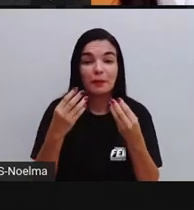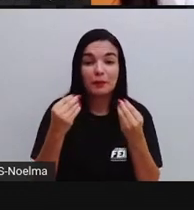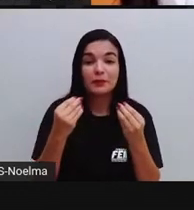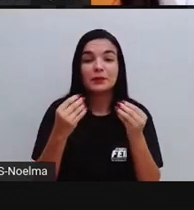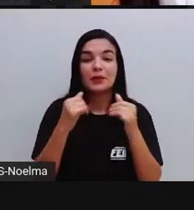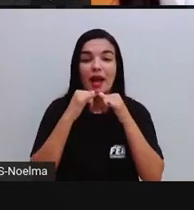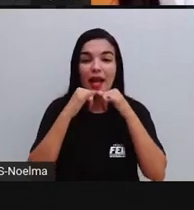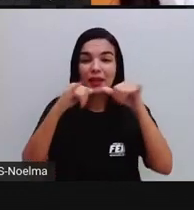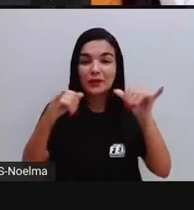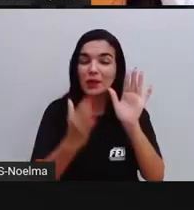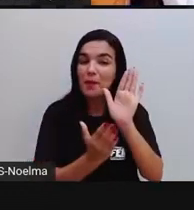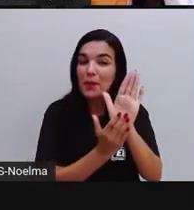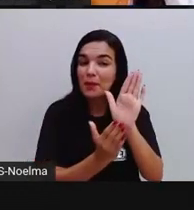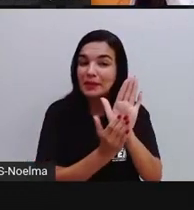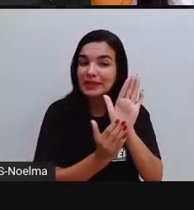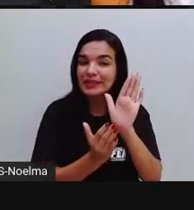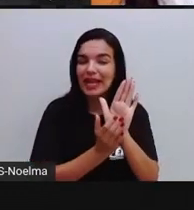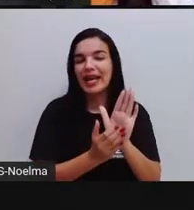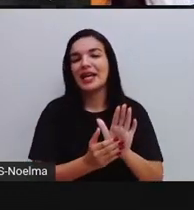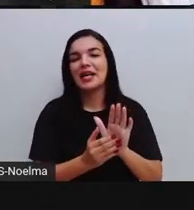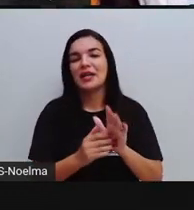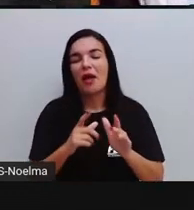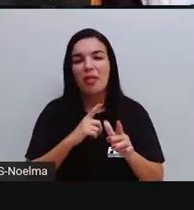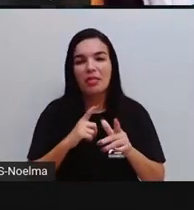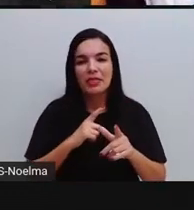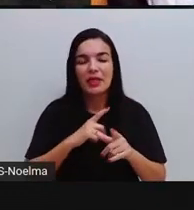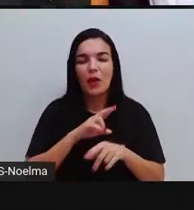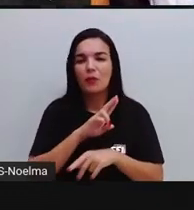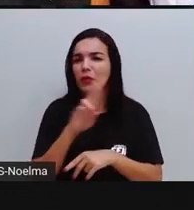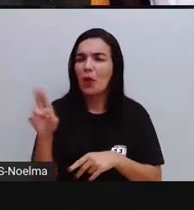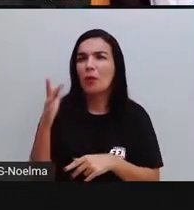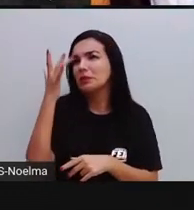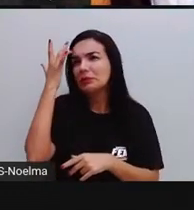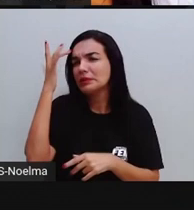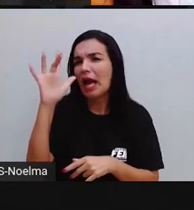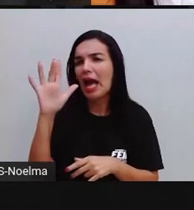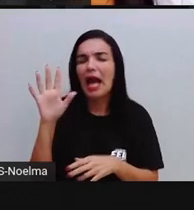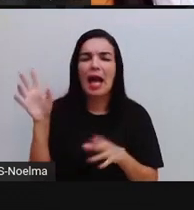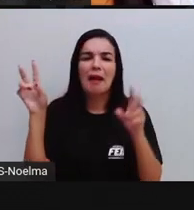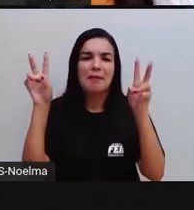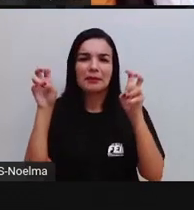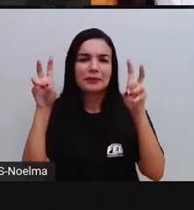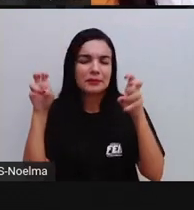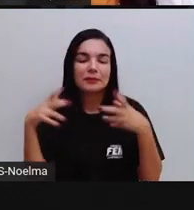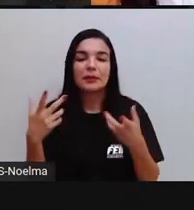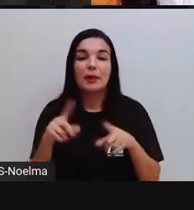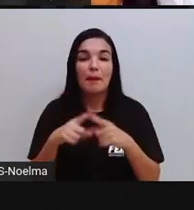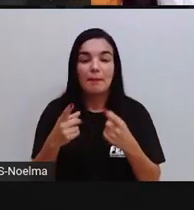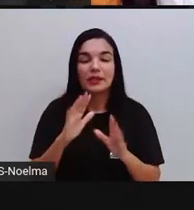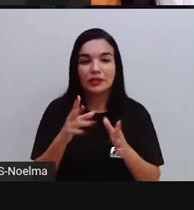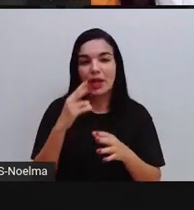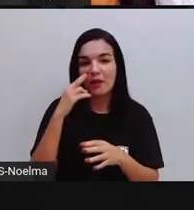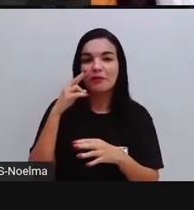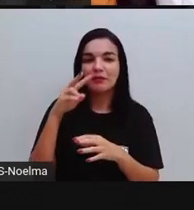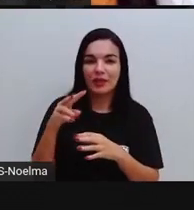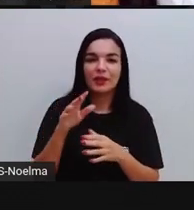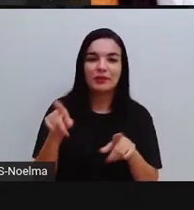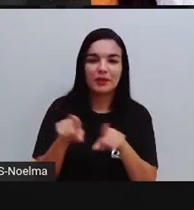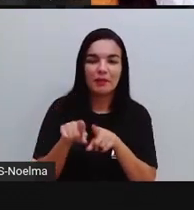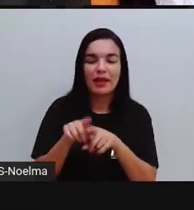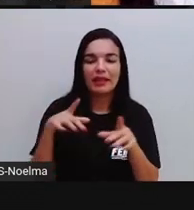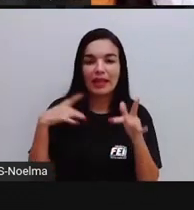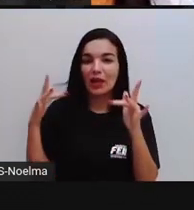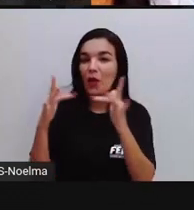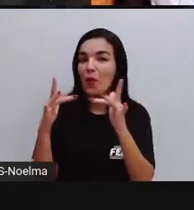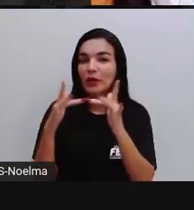publicitários. Talvez vocês não saibam o nome, né? O termo se trata aí de um anúncio publicitário, mas vocês têm contato